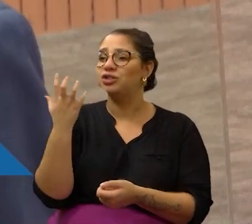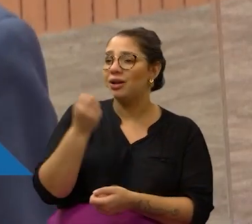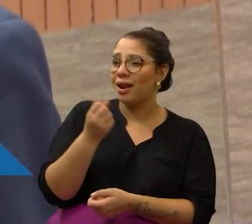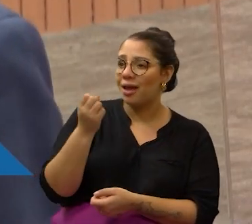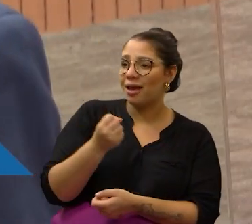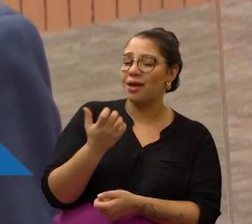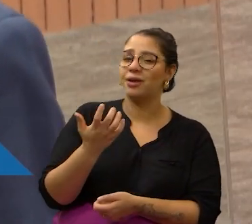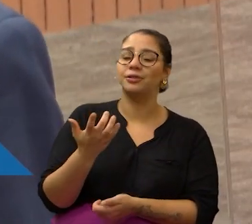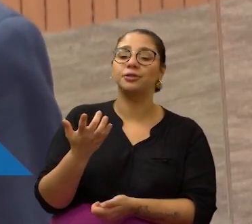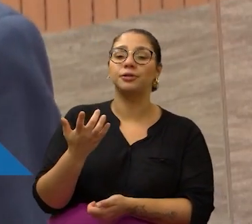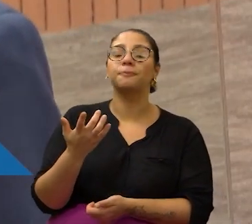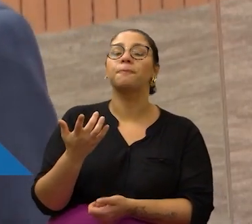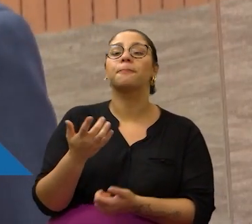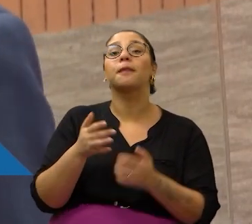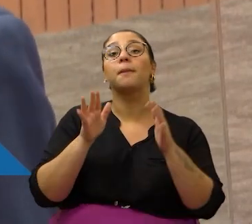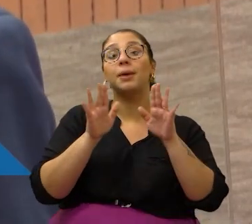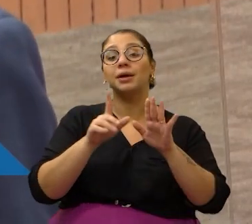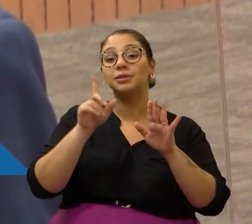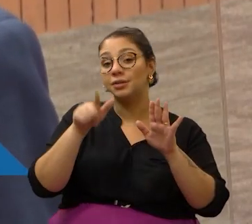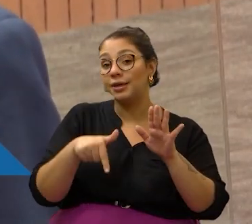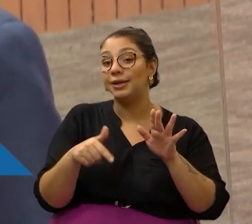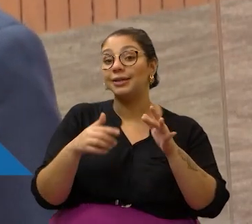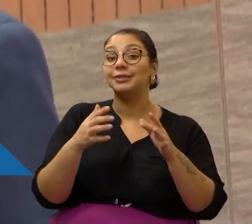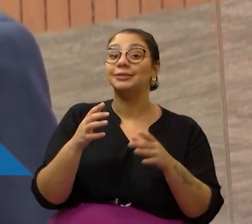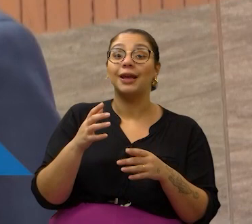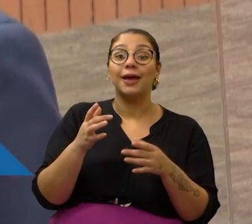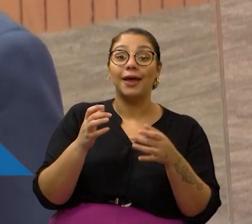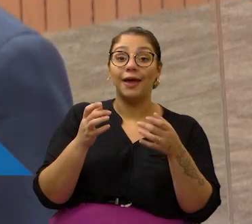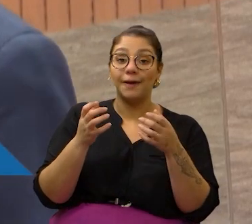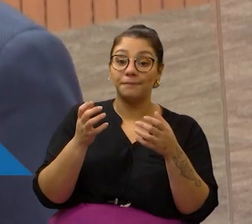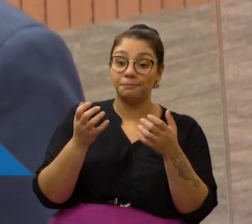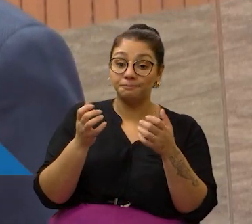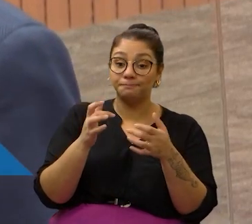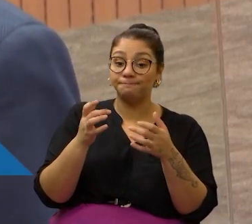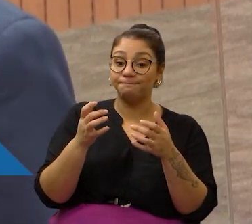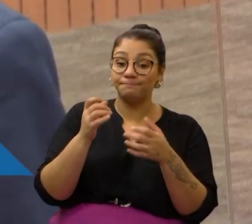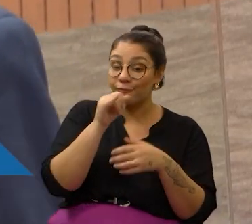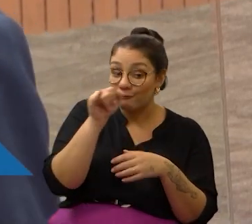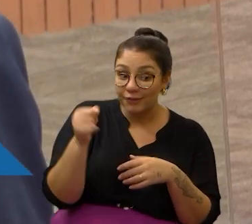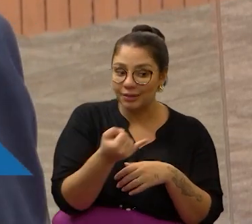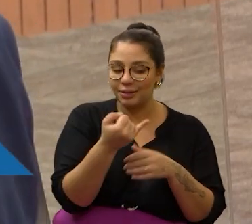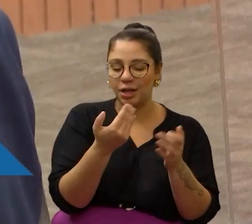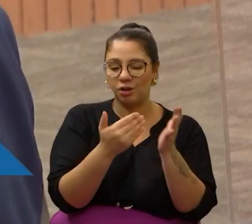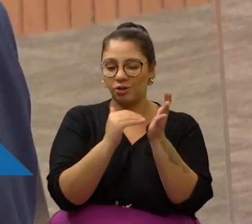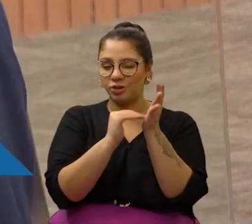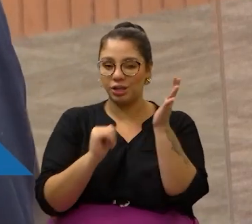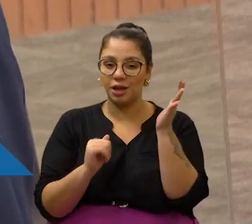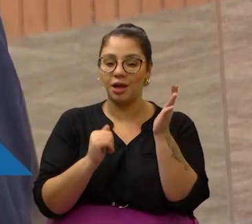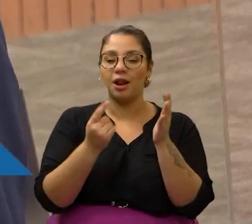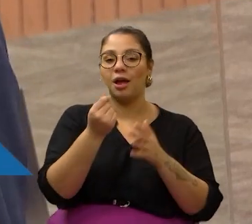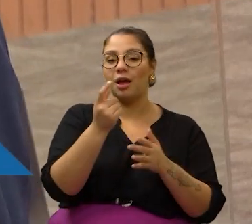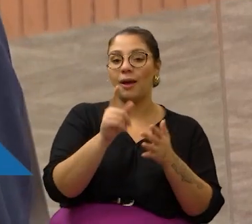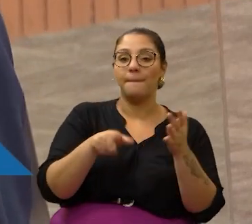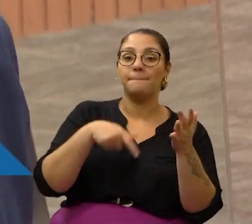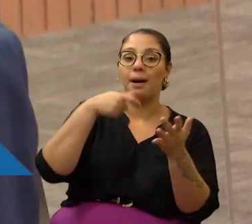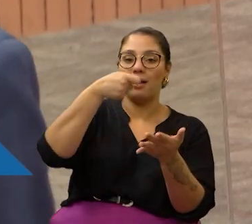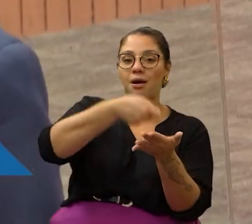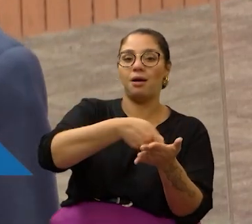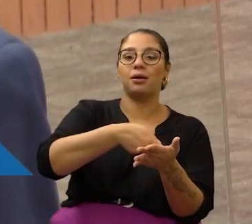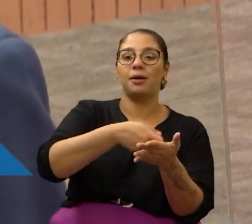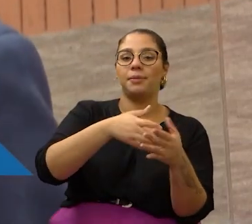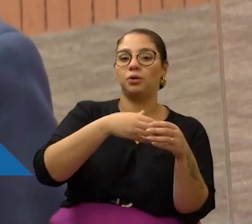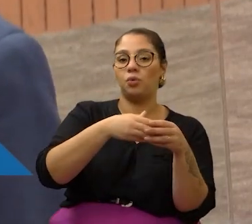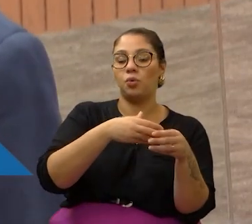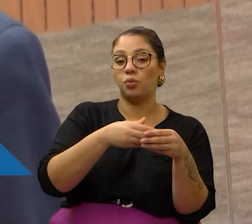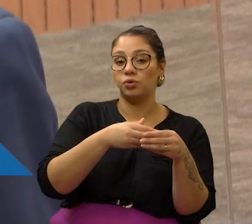E também dá essa vantagem de retirar a taxa das inscrições. Então, só que assim, o